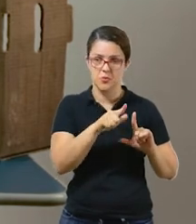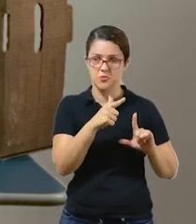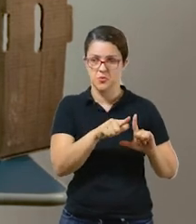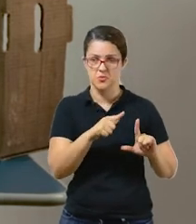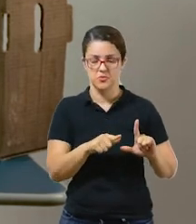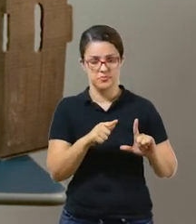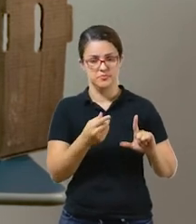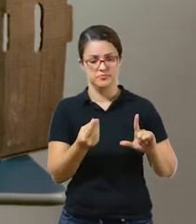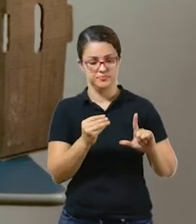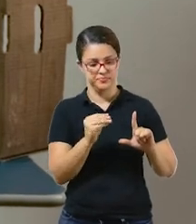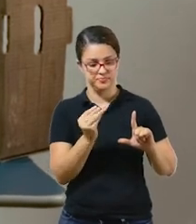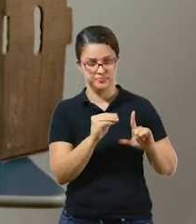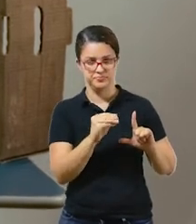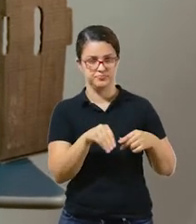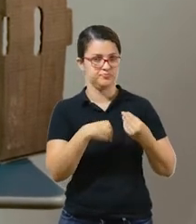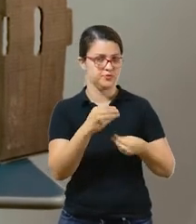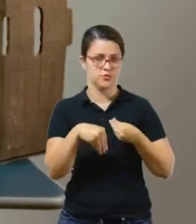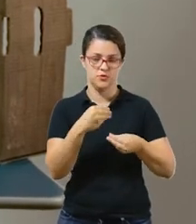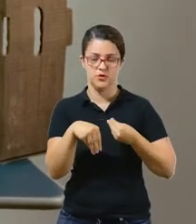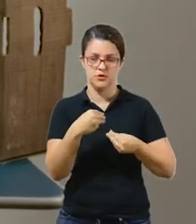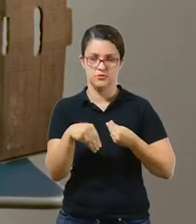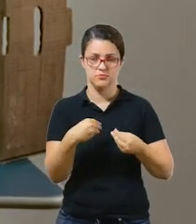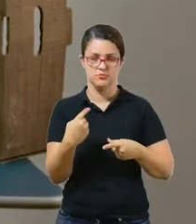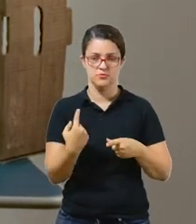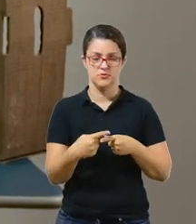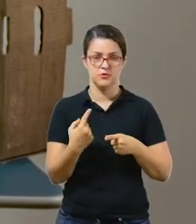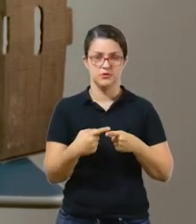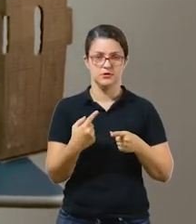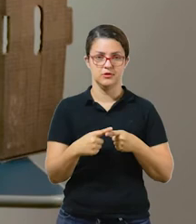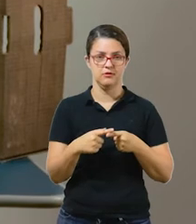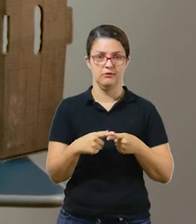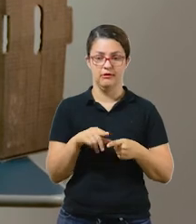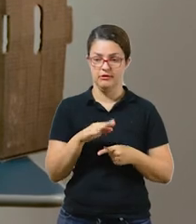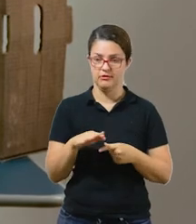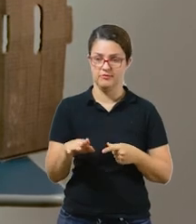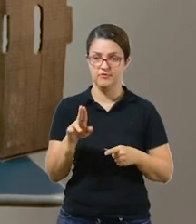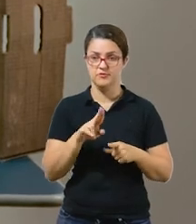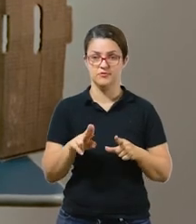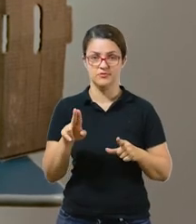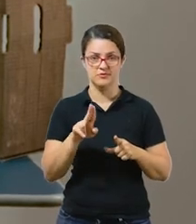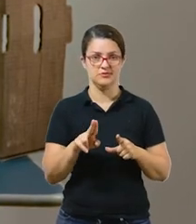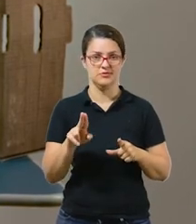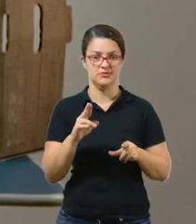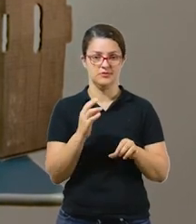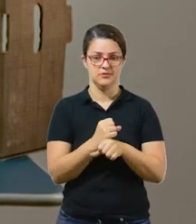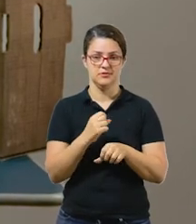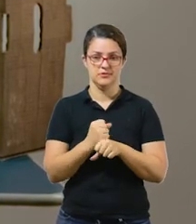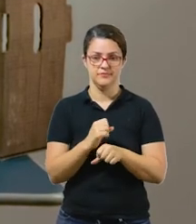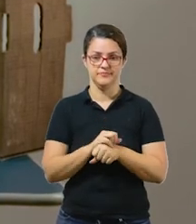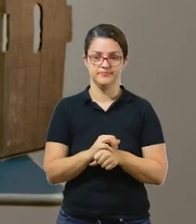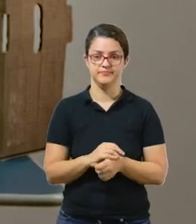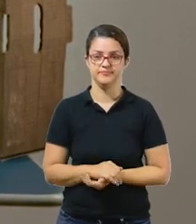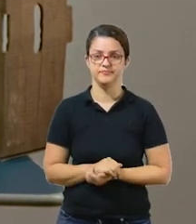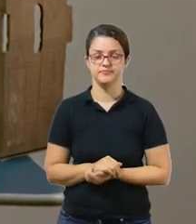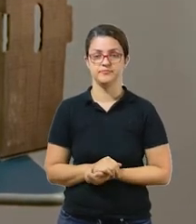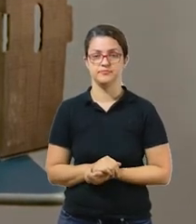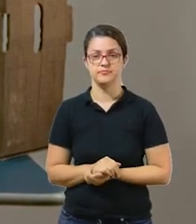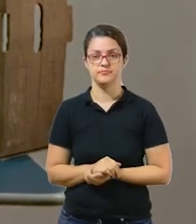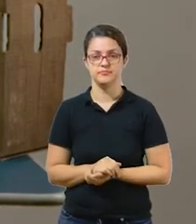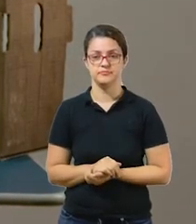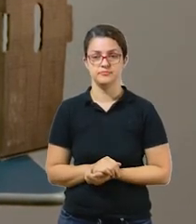sete cada um, tá? Aleatório, porque a criança vai usar esse número nessa adição. Aí você vai.